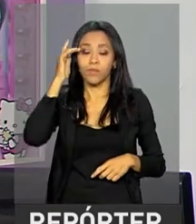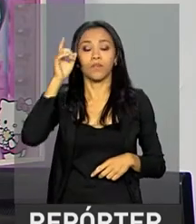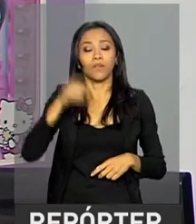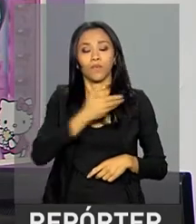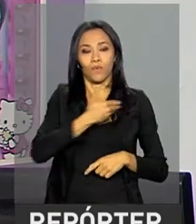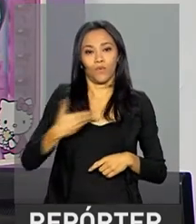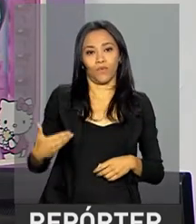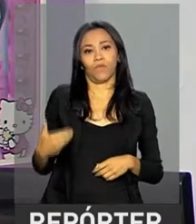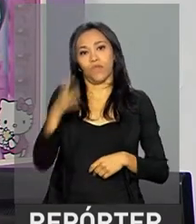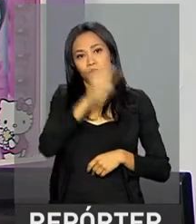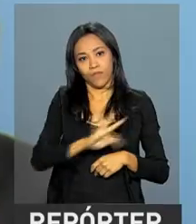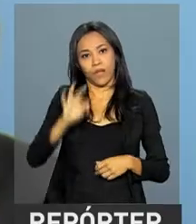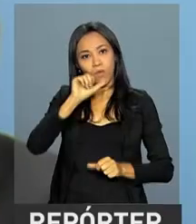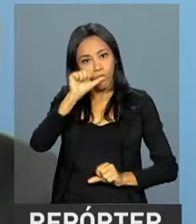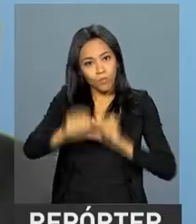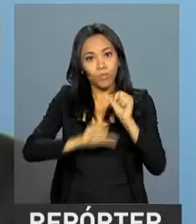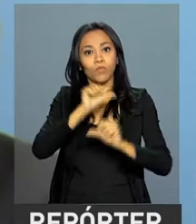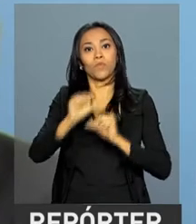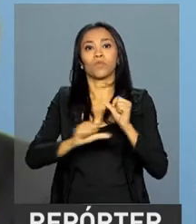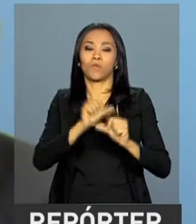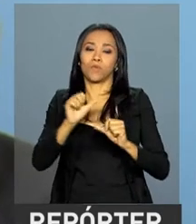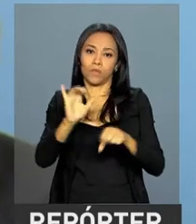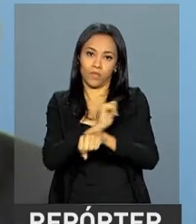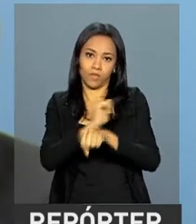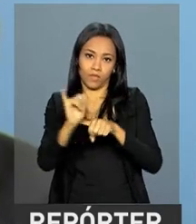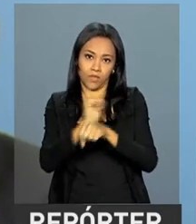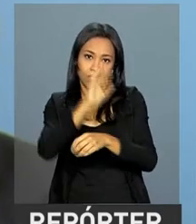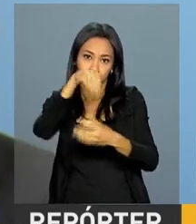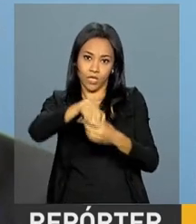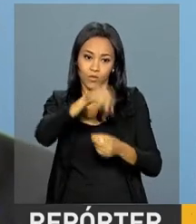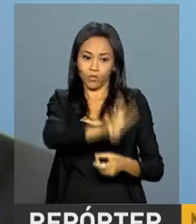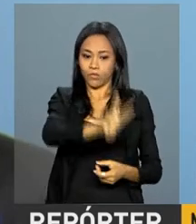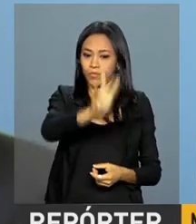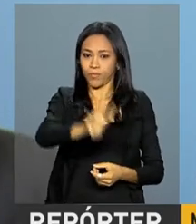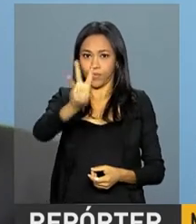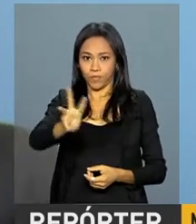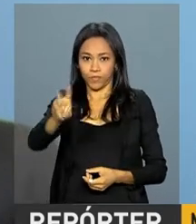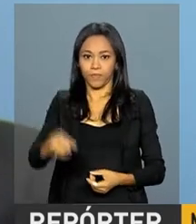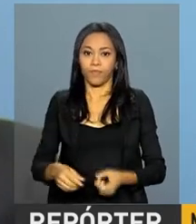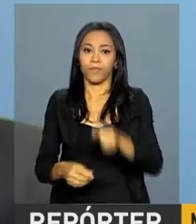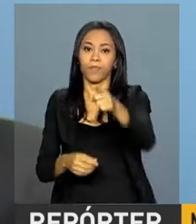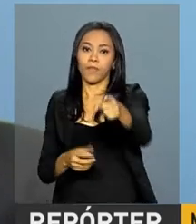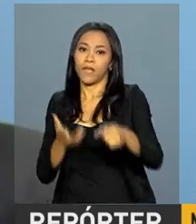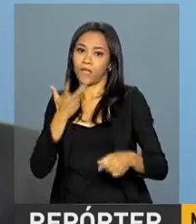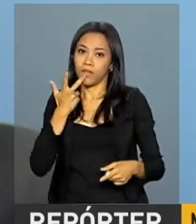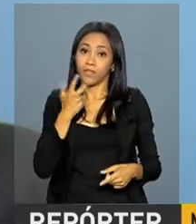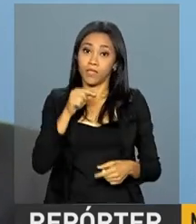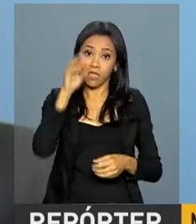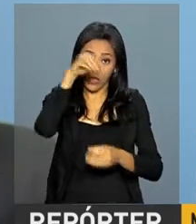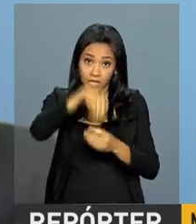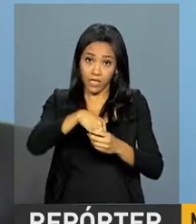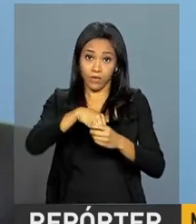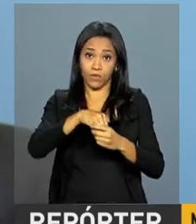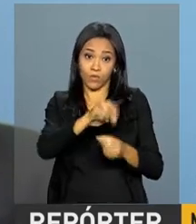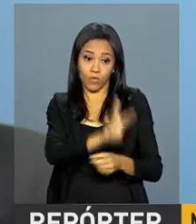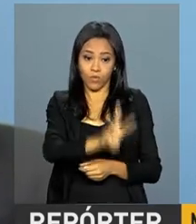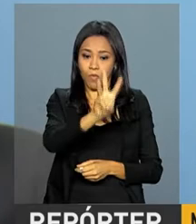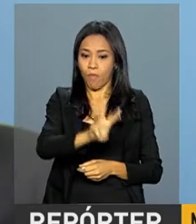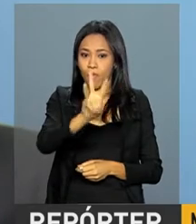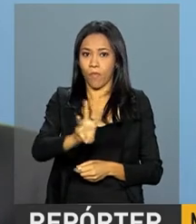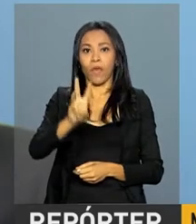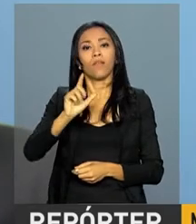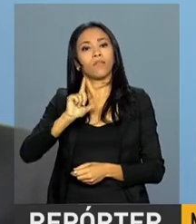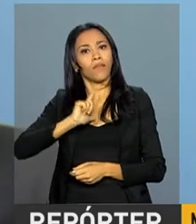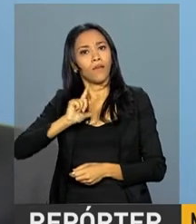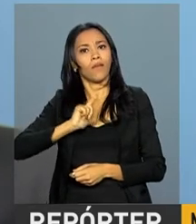mudanças no portal do empreendedor. O novo visual do portal, intuitivo, responsivo, também proporciona